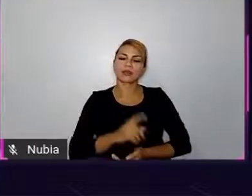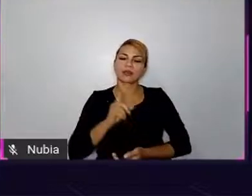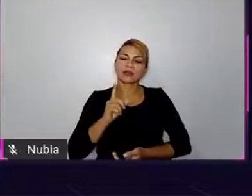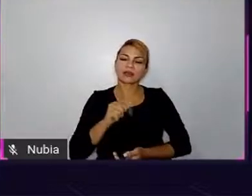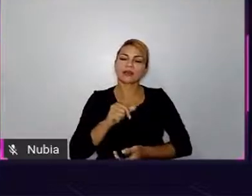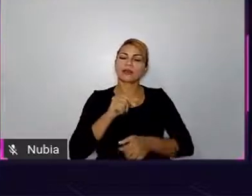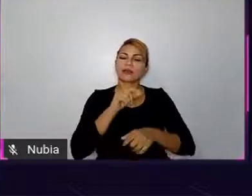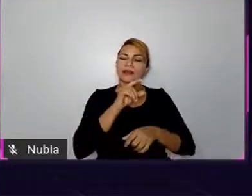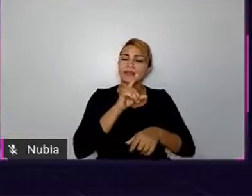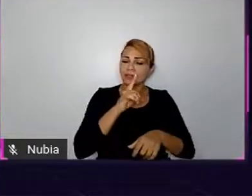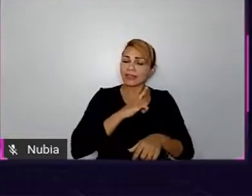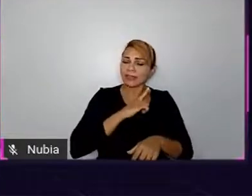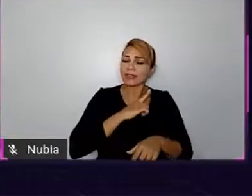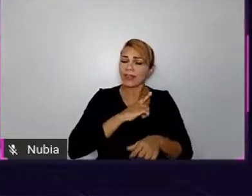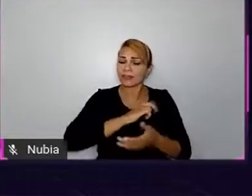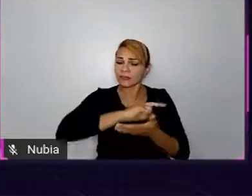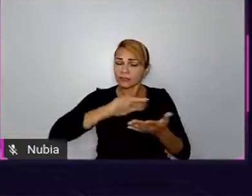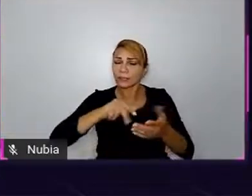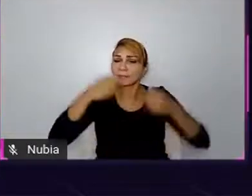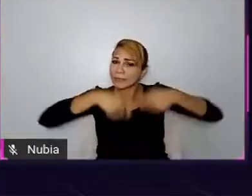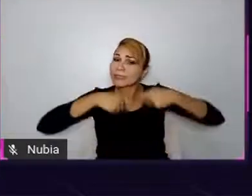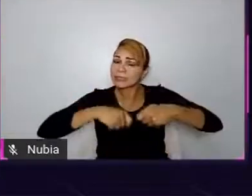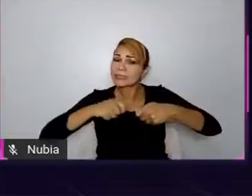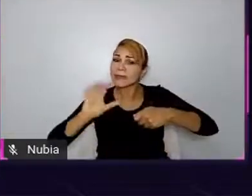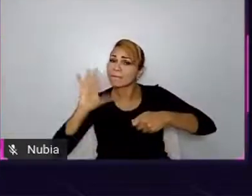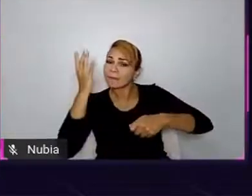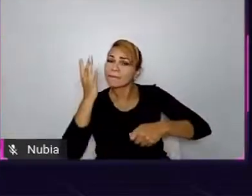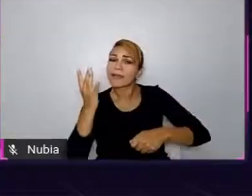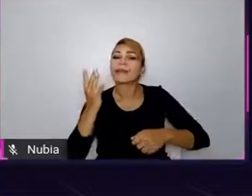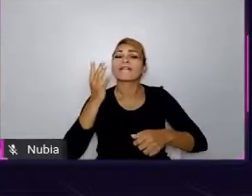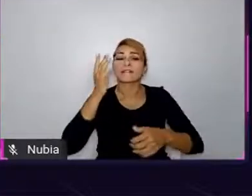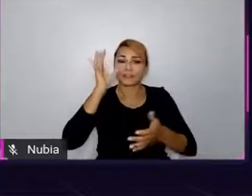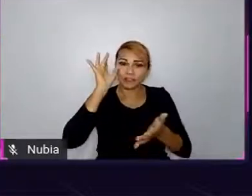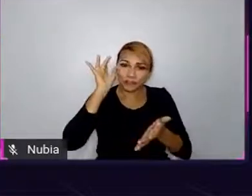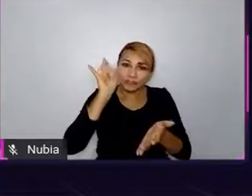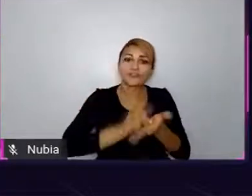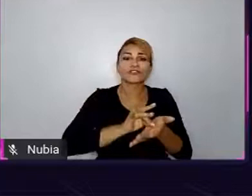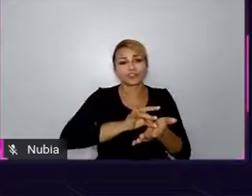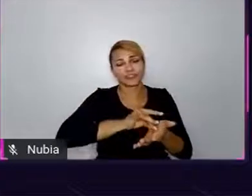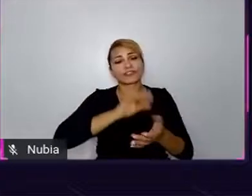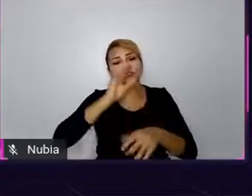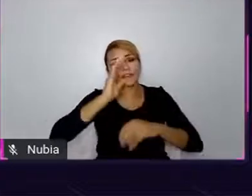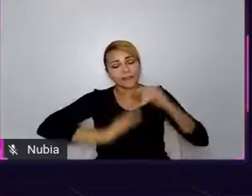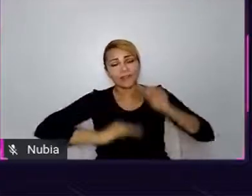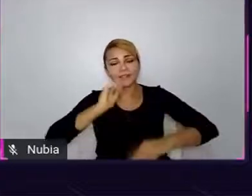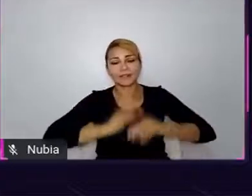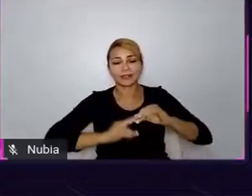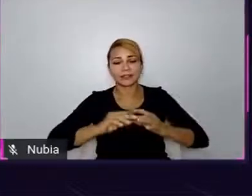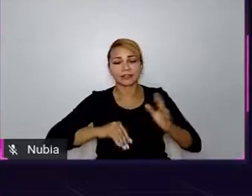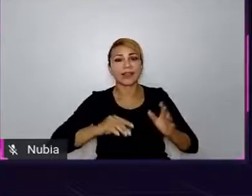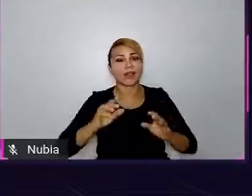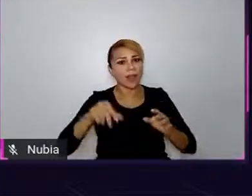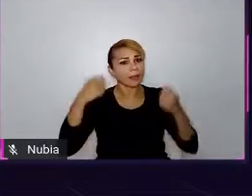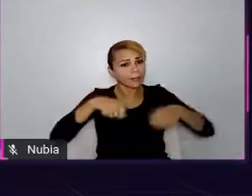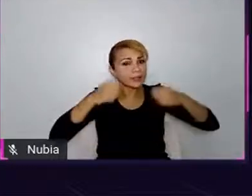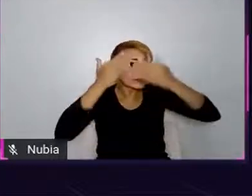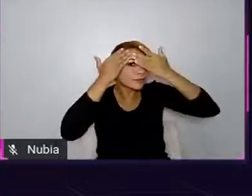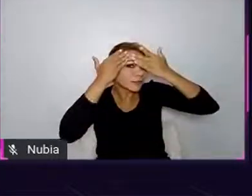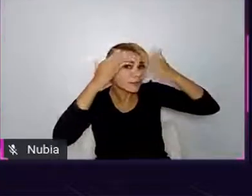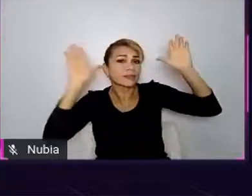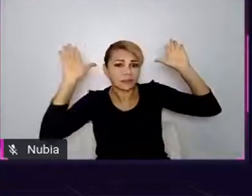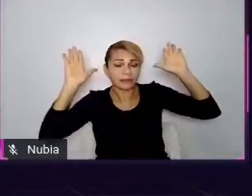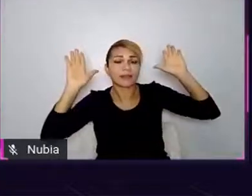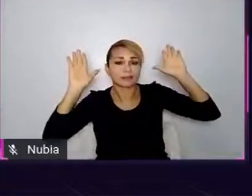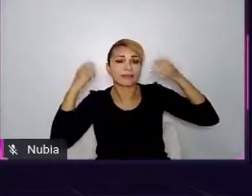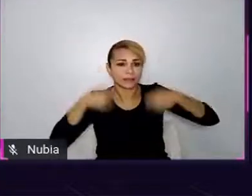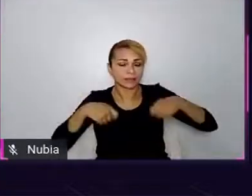tem uma coisa que você leu e tem que ficar praticando anos, né? É, com certeza, assim, não pirem o cabeção por aí, por isso, pelo amor de Deus. Assim,